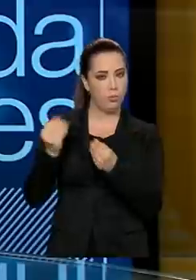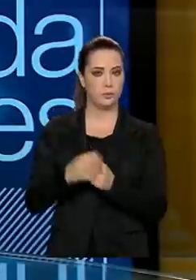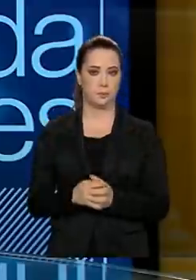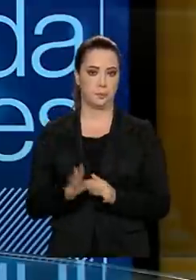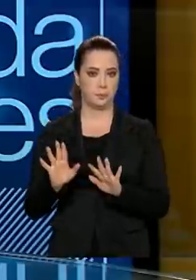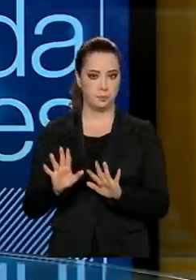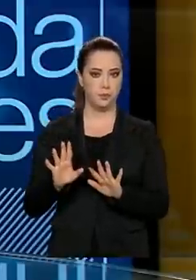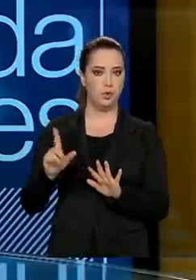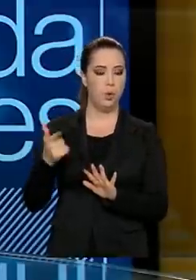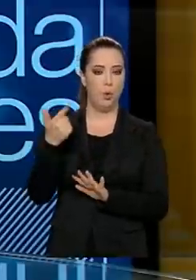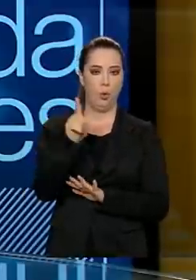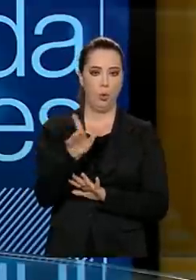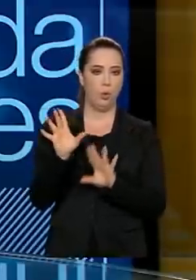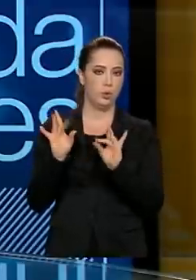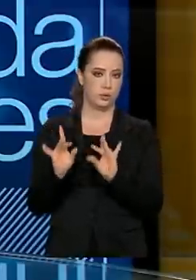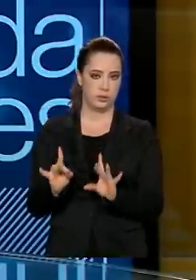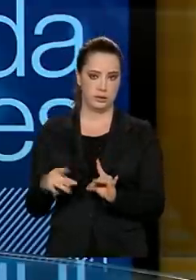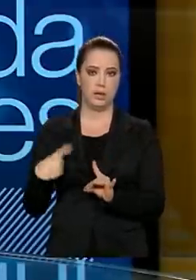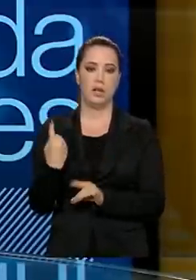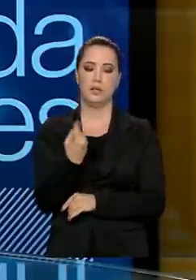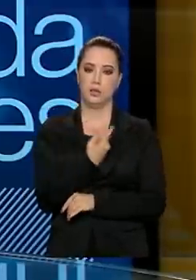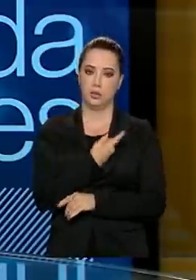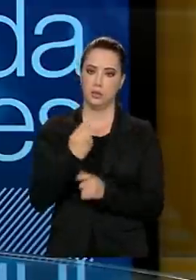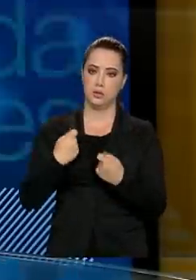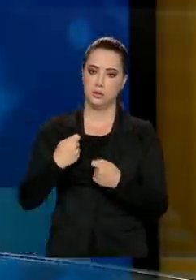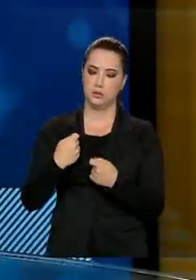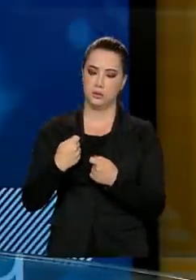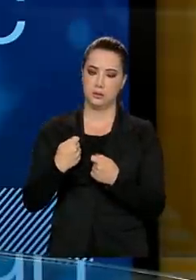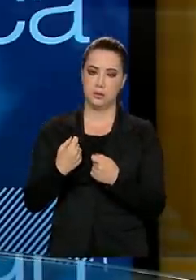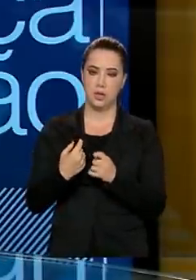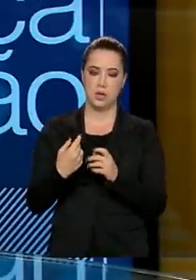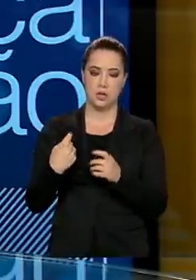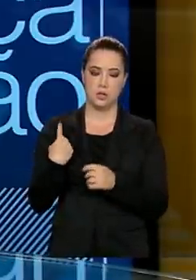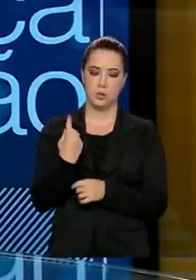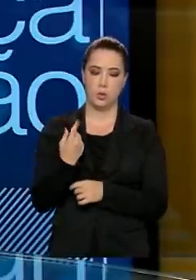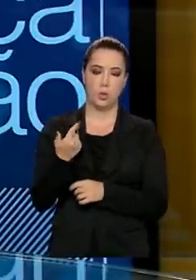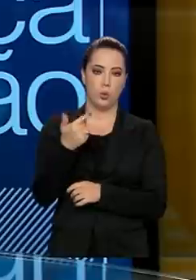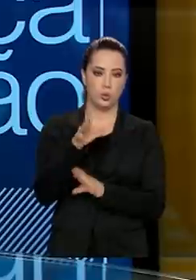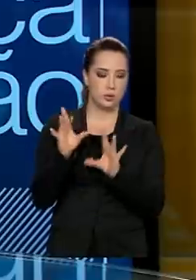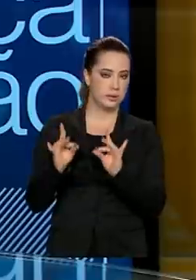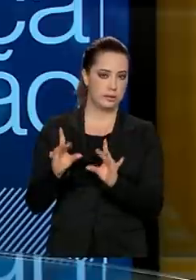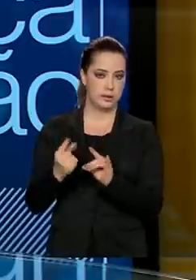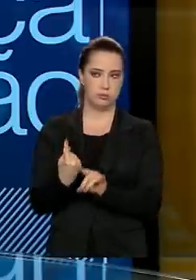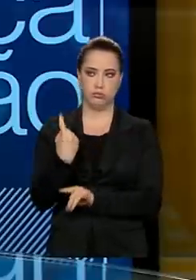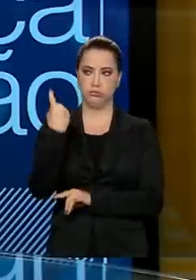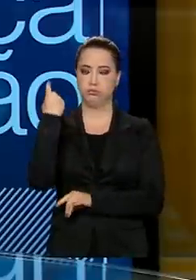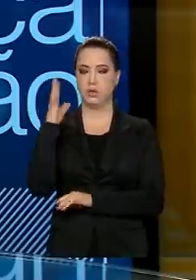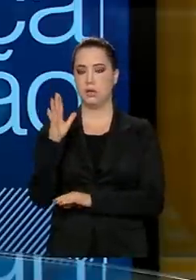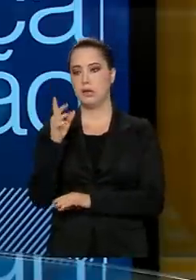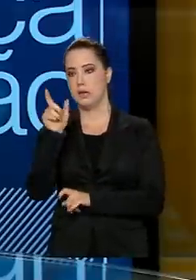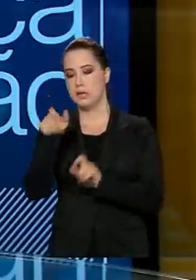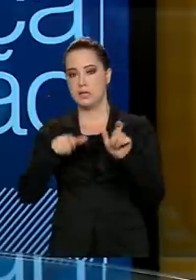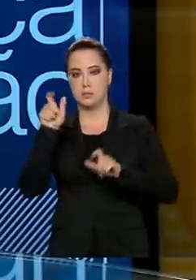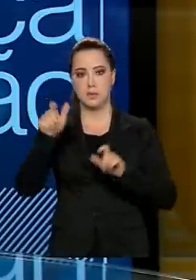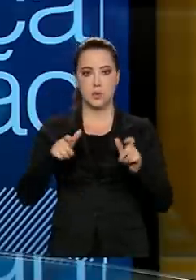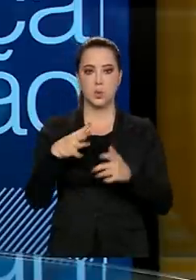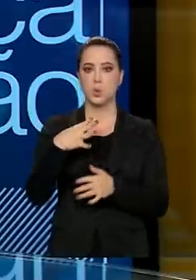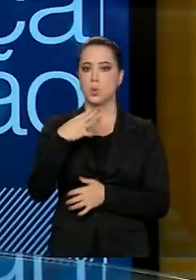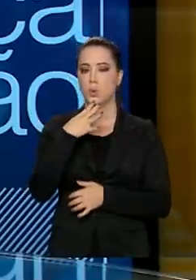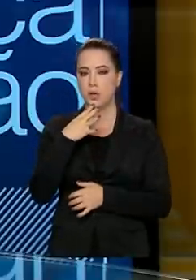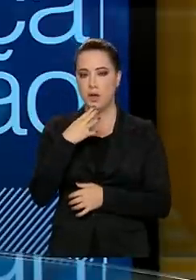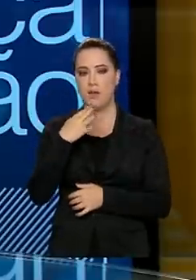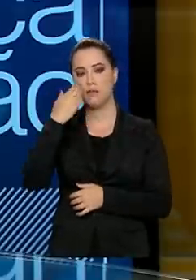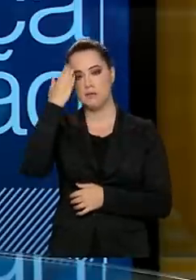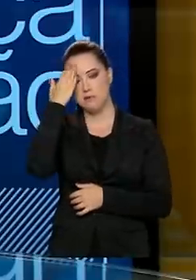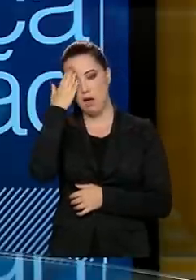que tem um outro detalhe que nós, naquele momento, quando estourou a pandemia, você e os telespectadores têm conhecimento